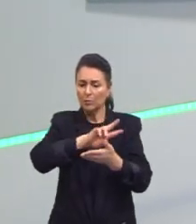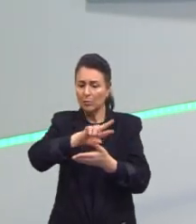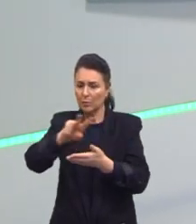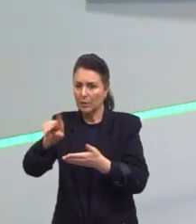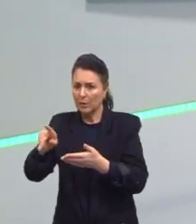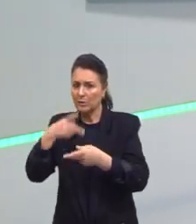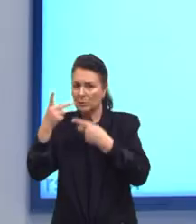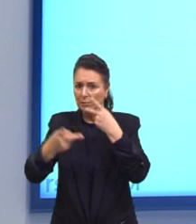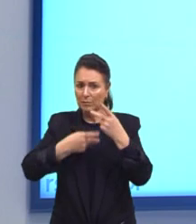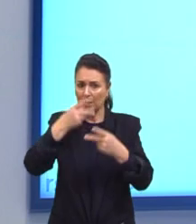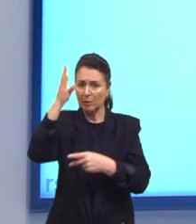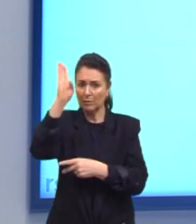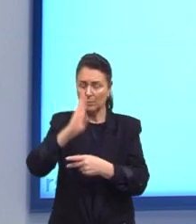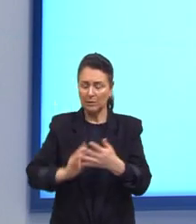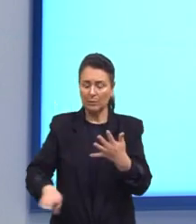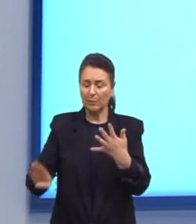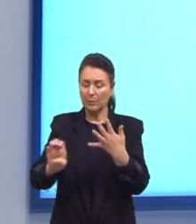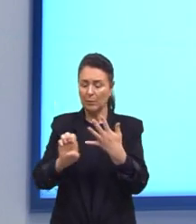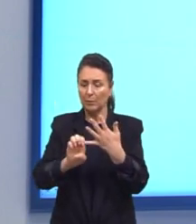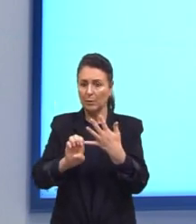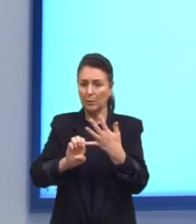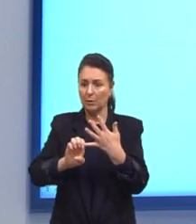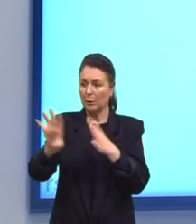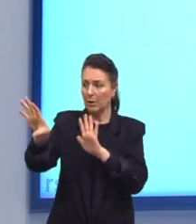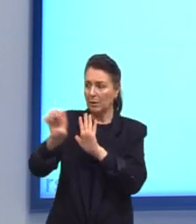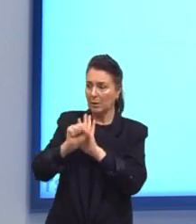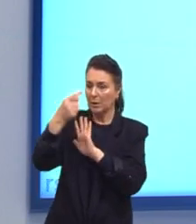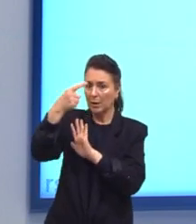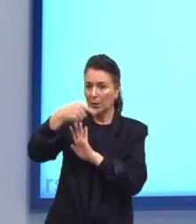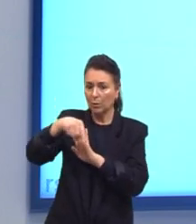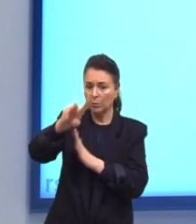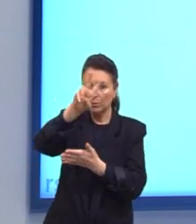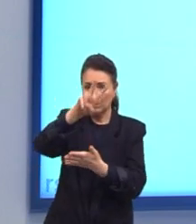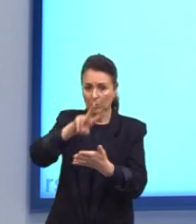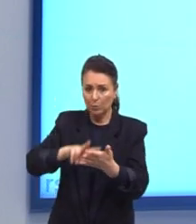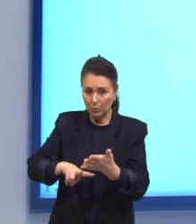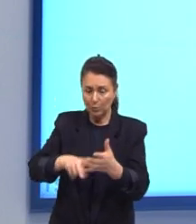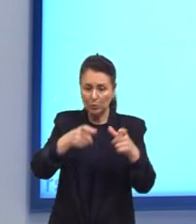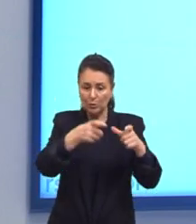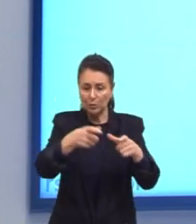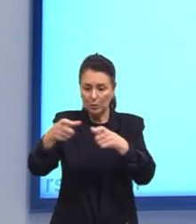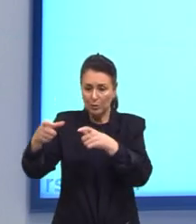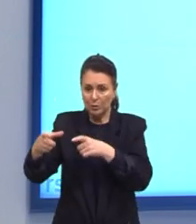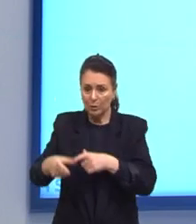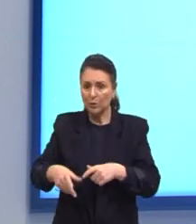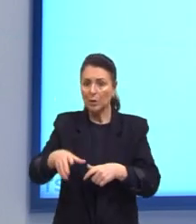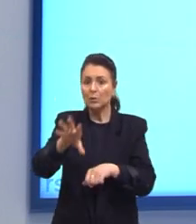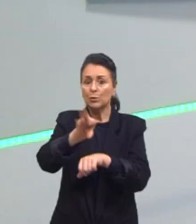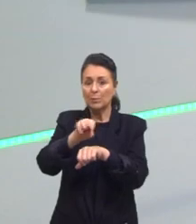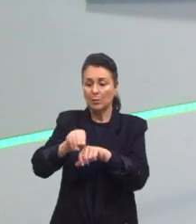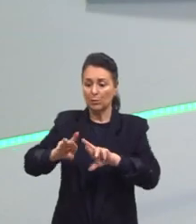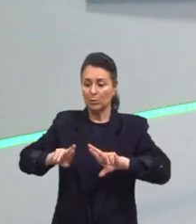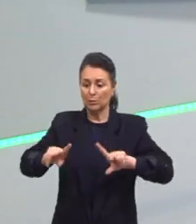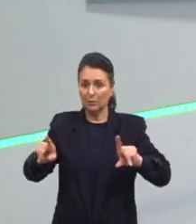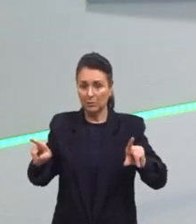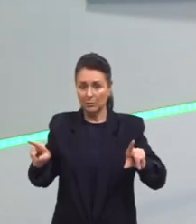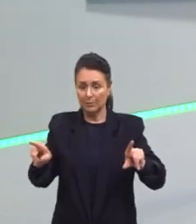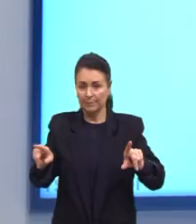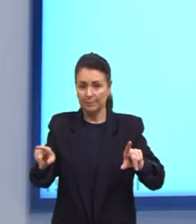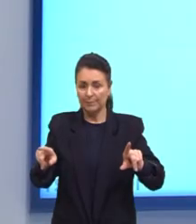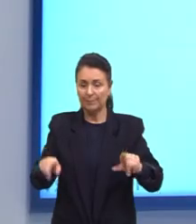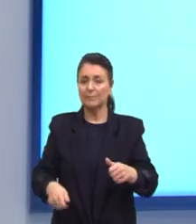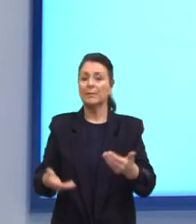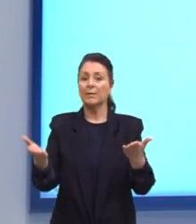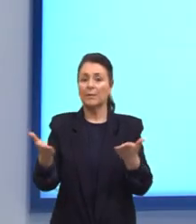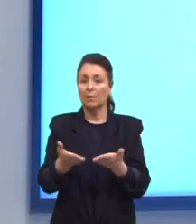letra E Atrair leitores De outras áreas Do conhecimento Aqui gente Vai ser